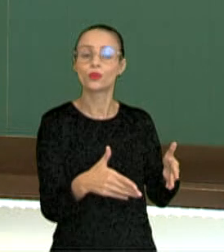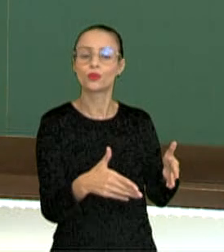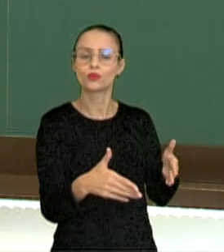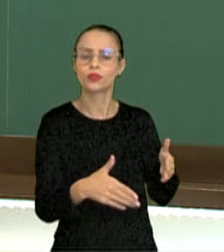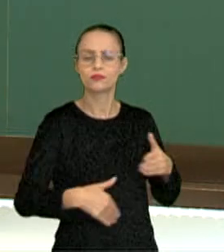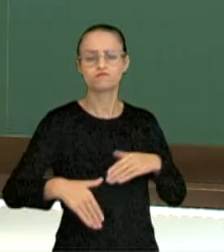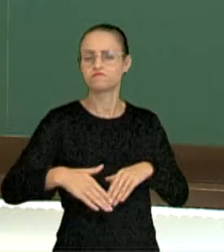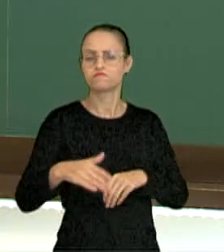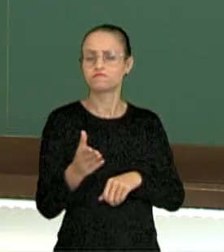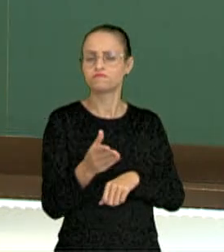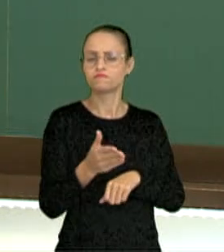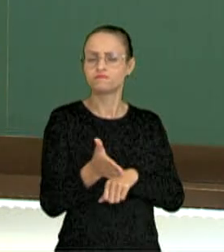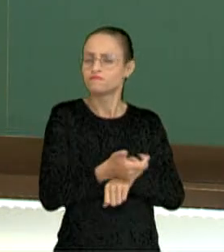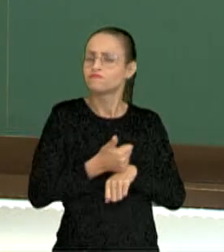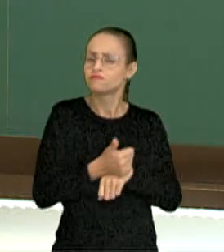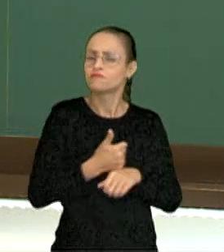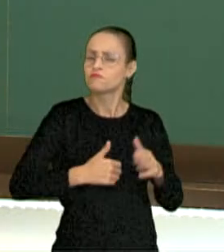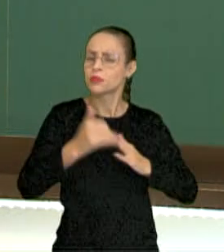habilidades.